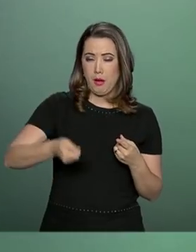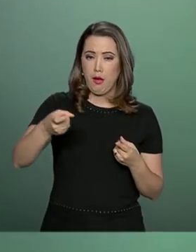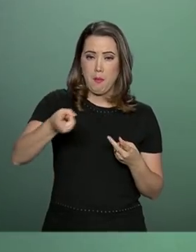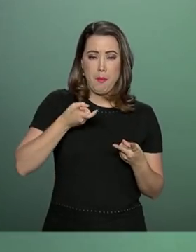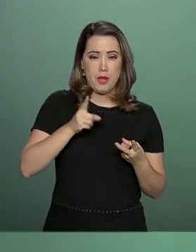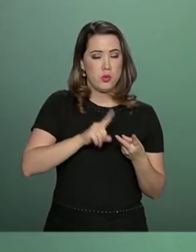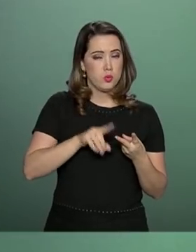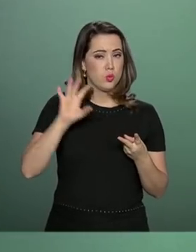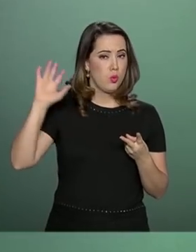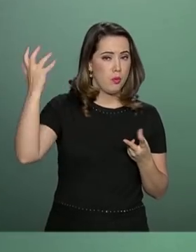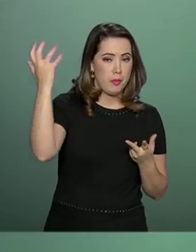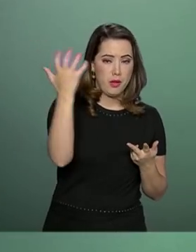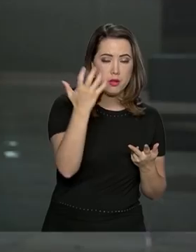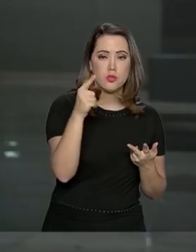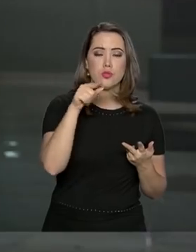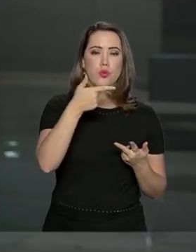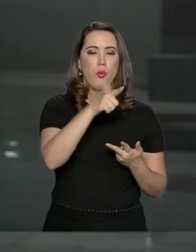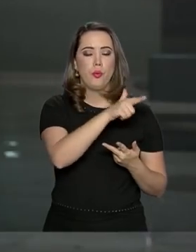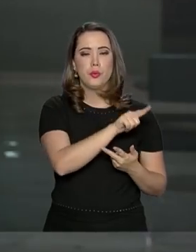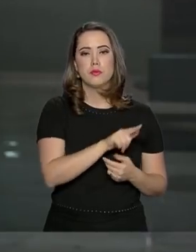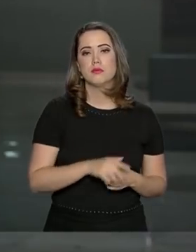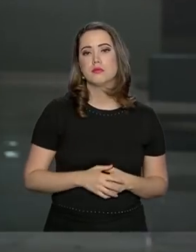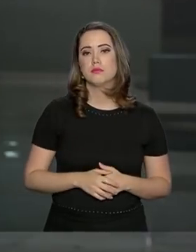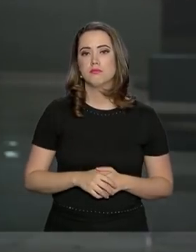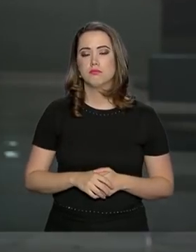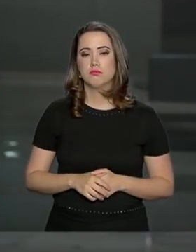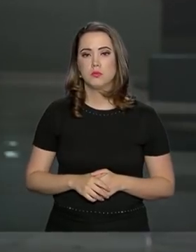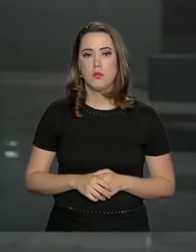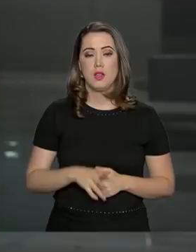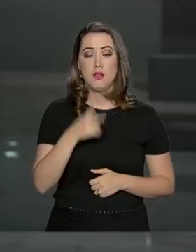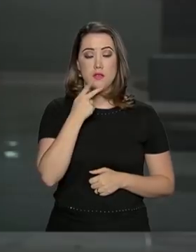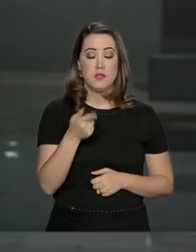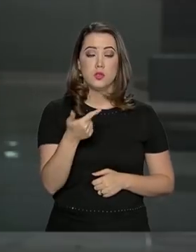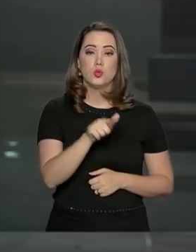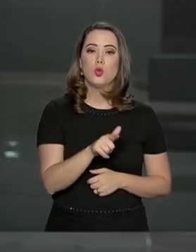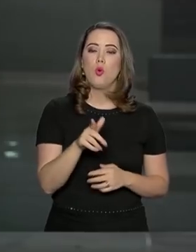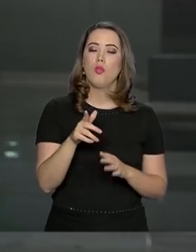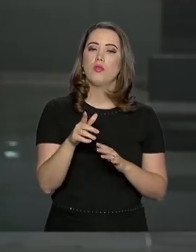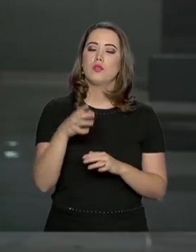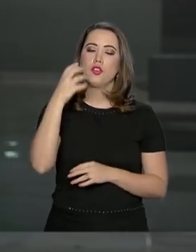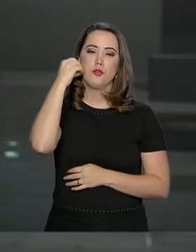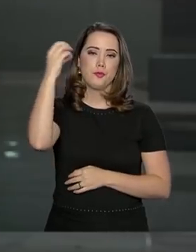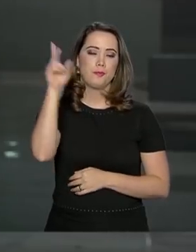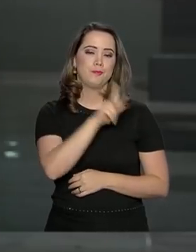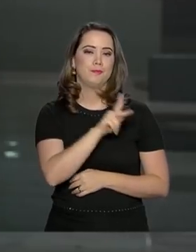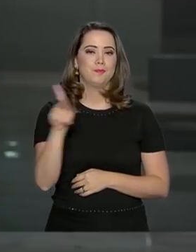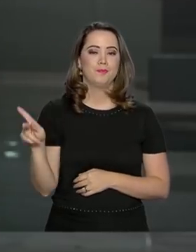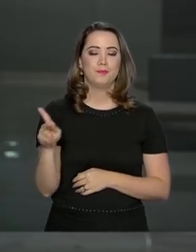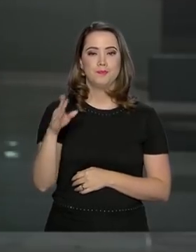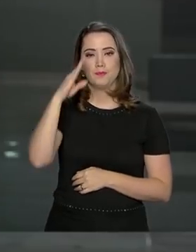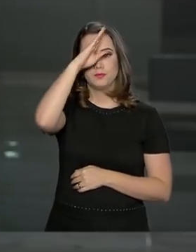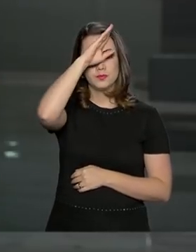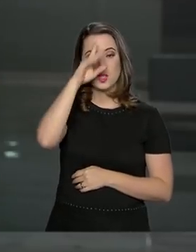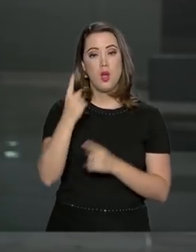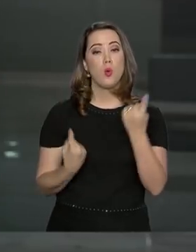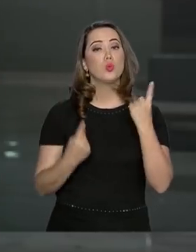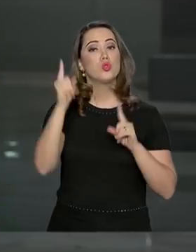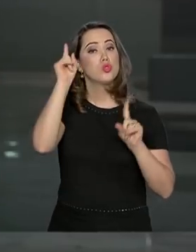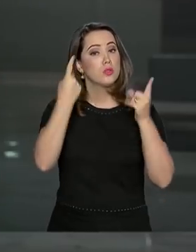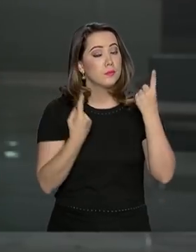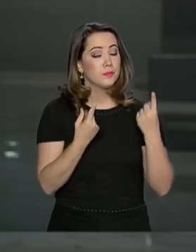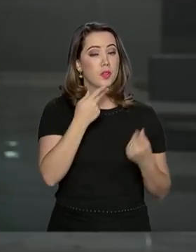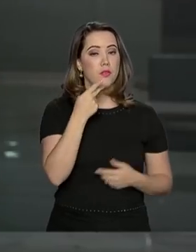ambiente e outras. Sobre a viagem do presidente Jair Bolsonaro ao Chile, o porta-voz